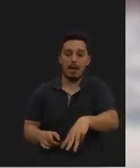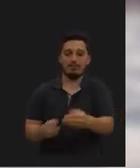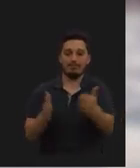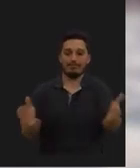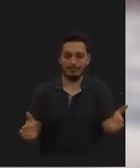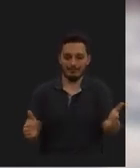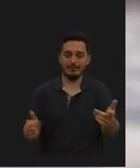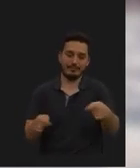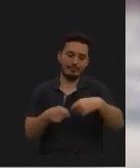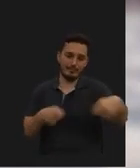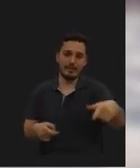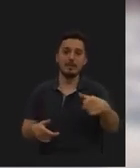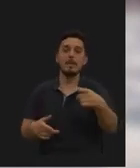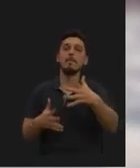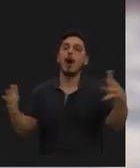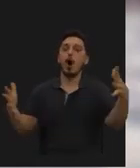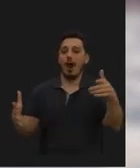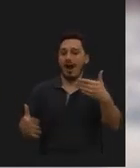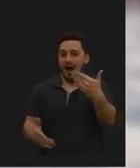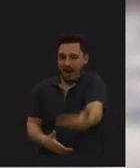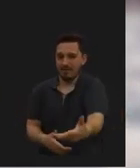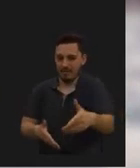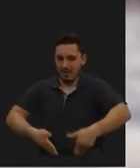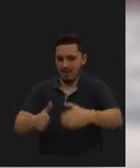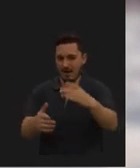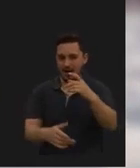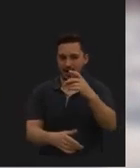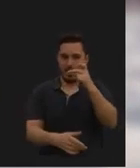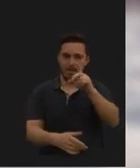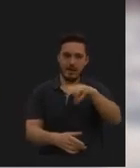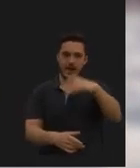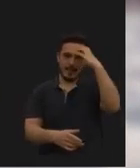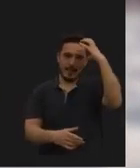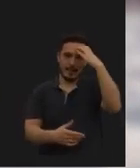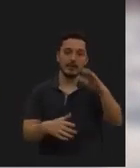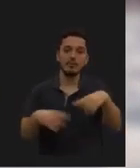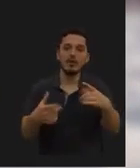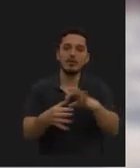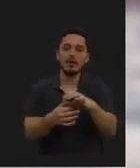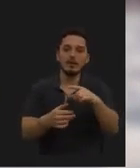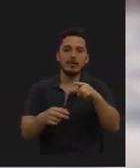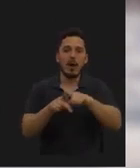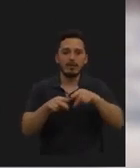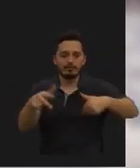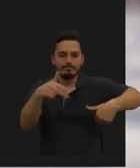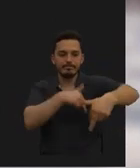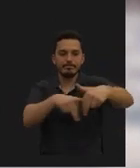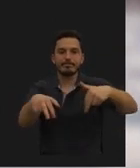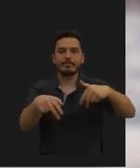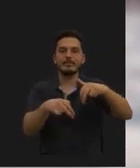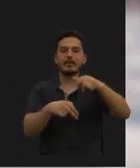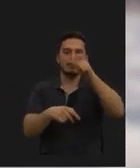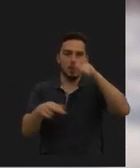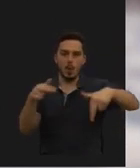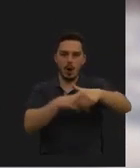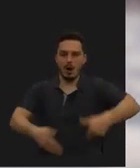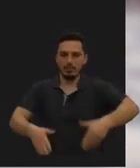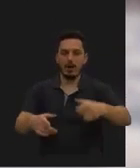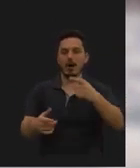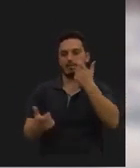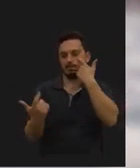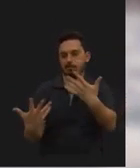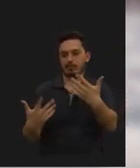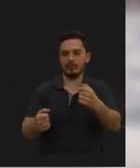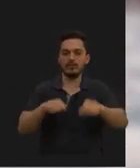o que se verifica na maioria dos troços da Almirante Reis. Depois, sobre os atravessamentos informais, é de notar que com a